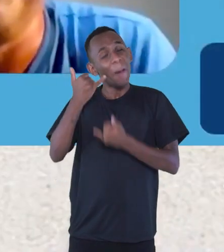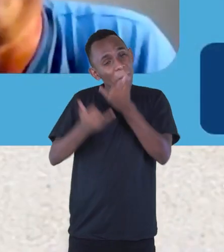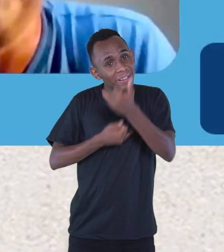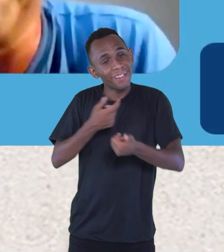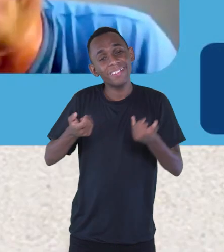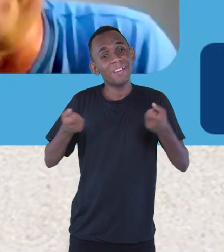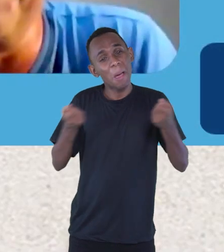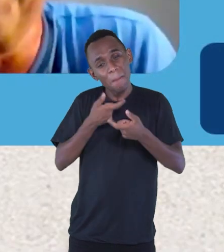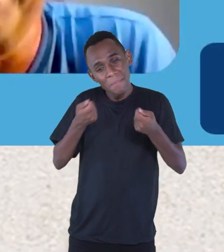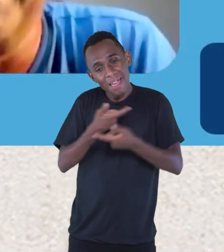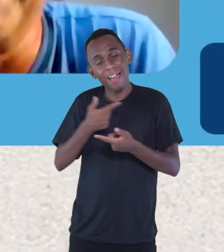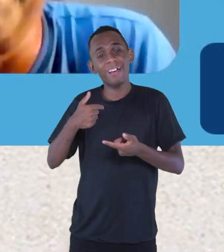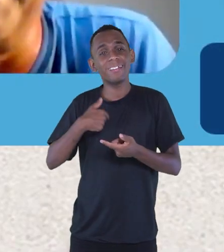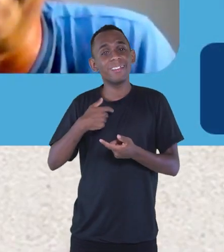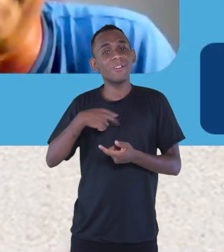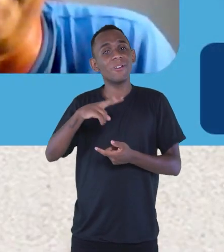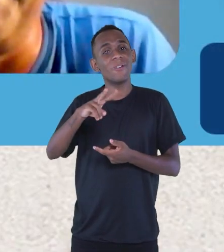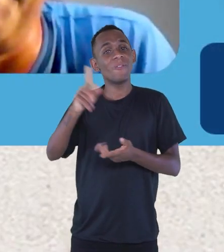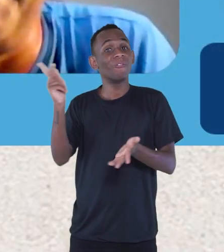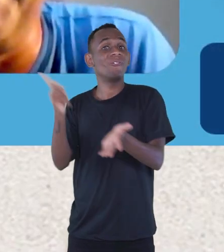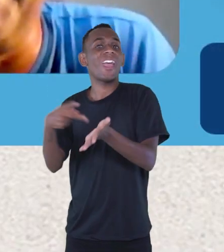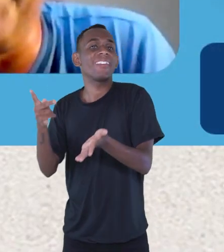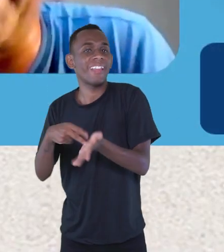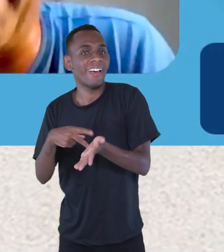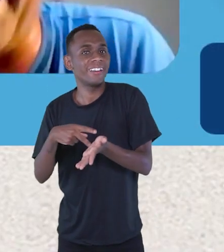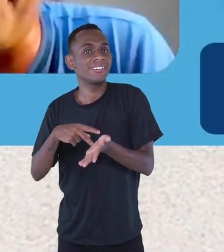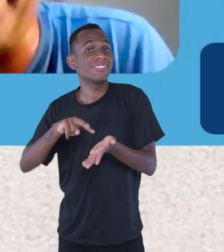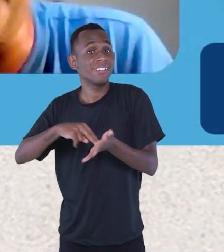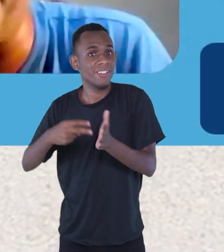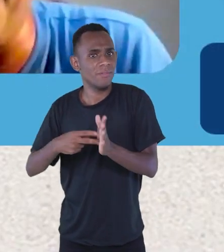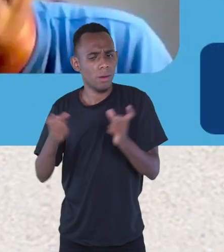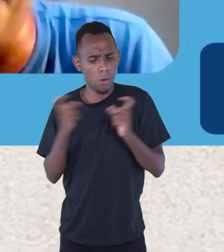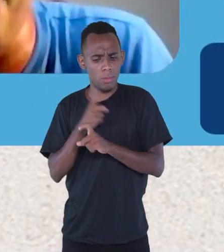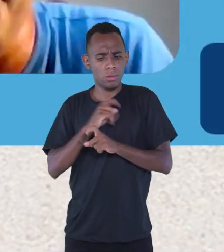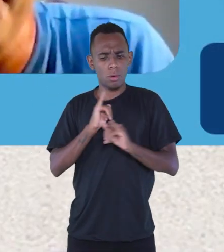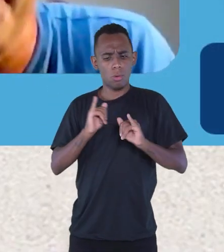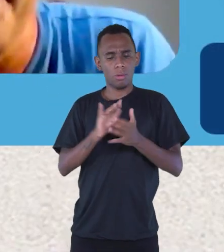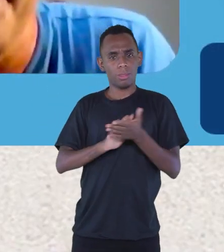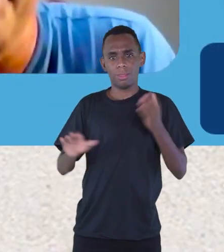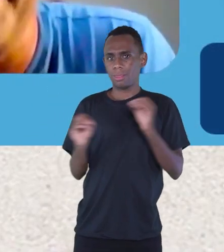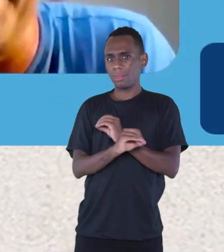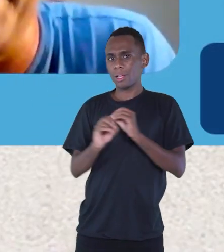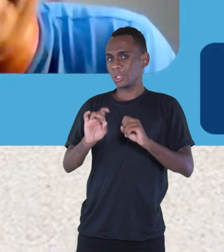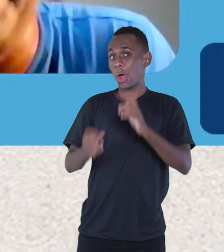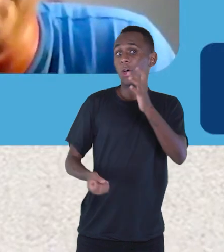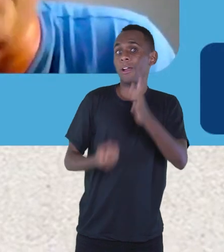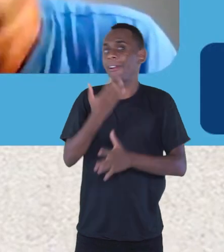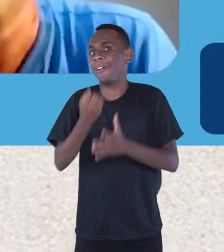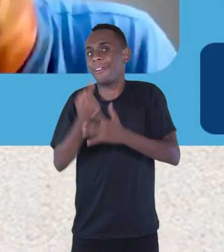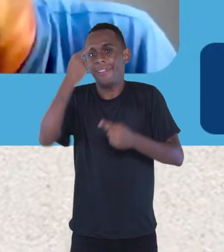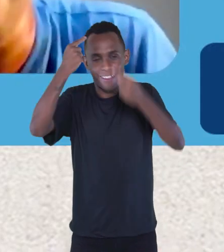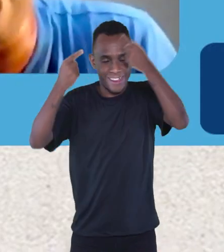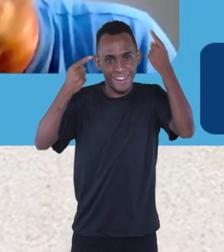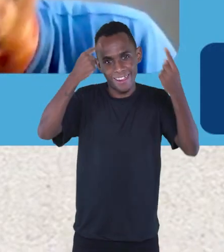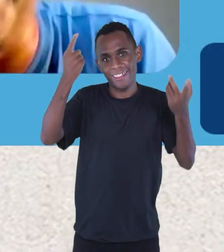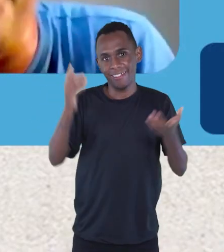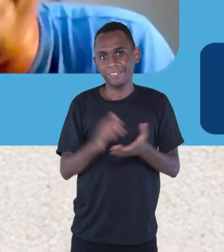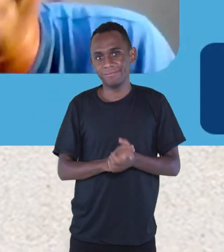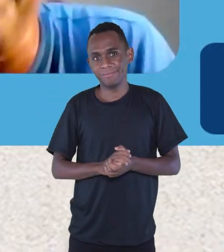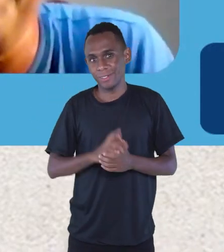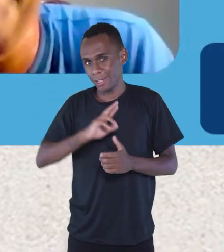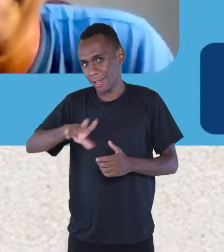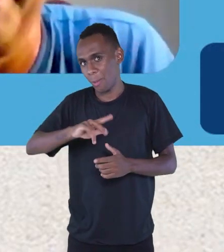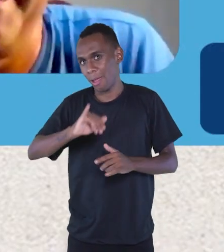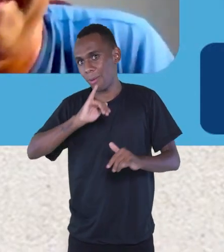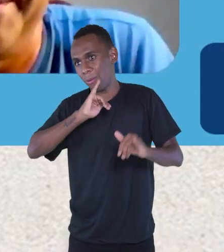com isso. Sabe? De brincar com essa coisa. legal demais. Contador de mentiras,